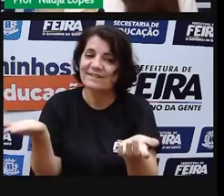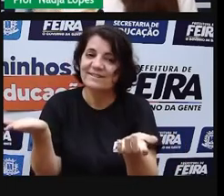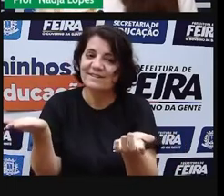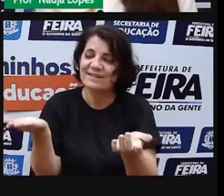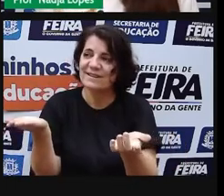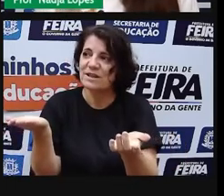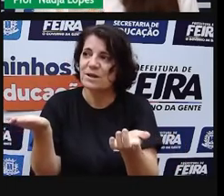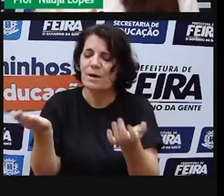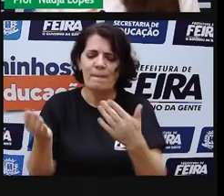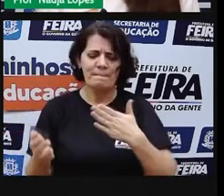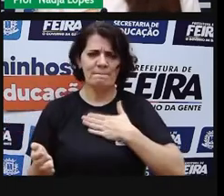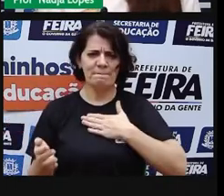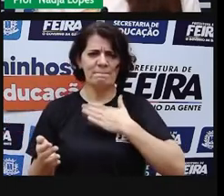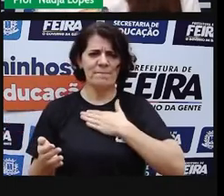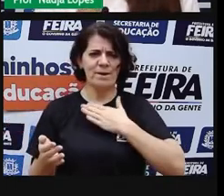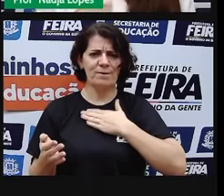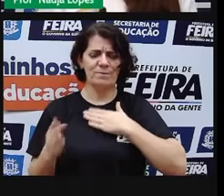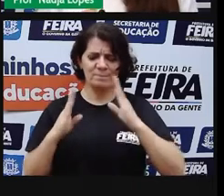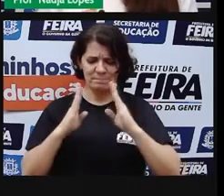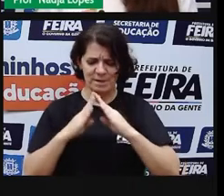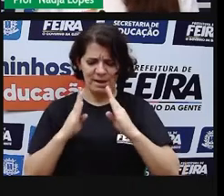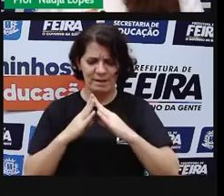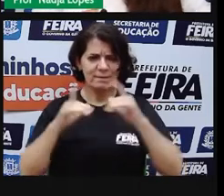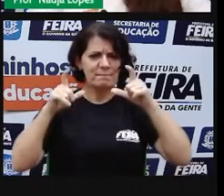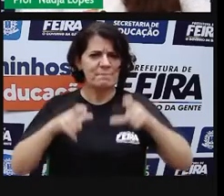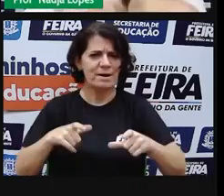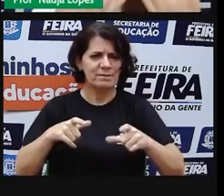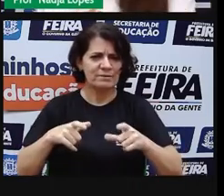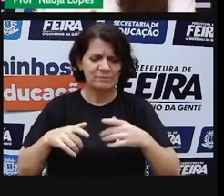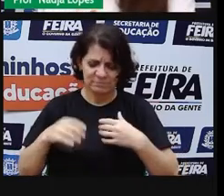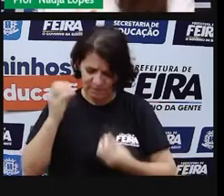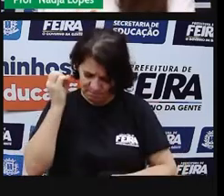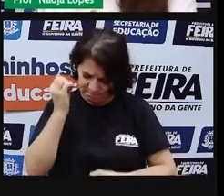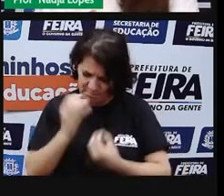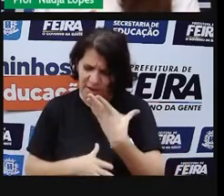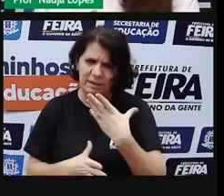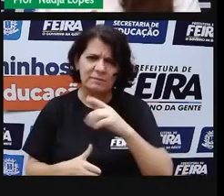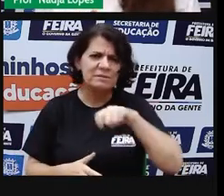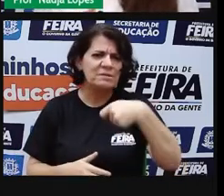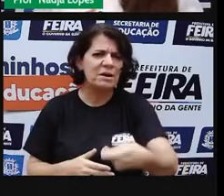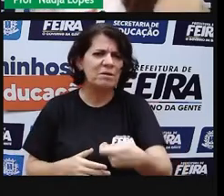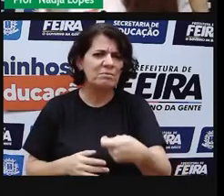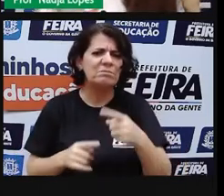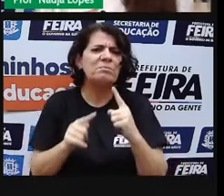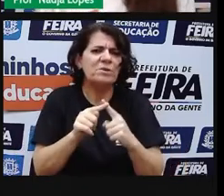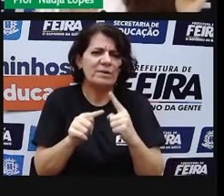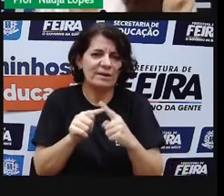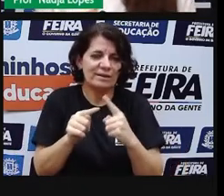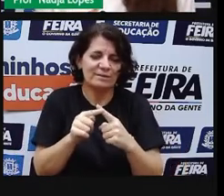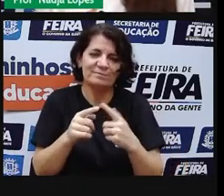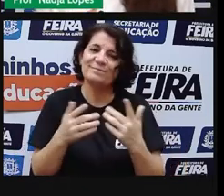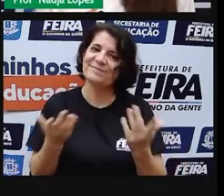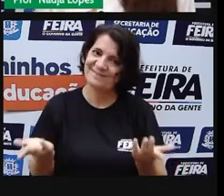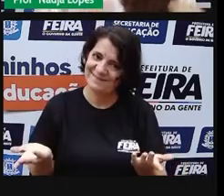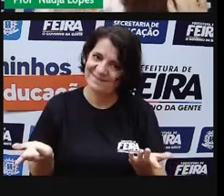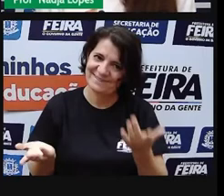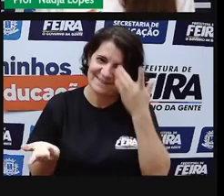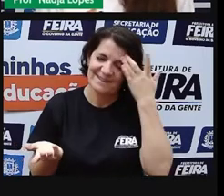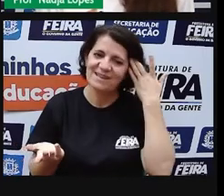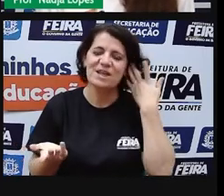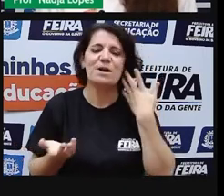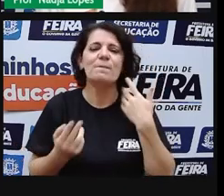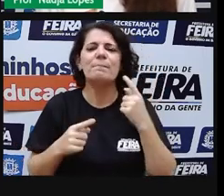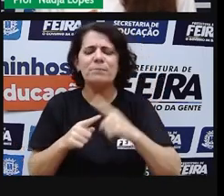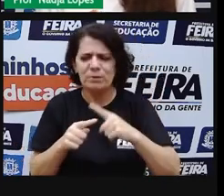do bairro de vocês. Por quê? Mostrem para o professor, compartilhem nas aulas de vocês a origem do teu bairro. Por que